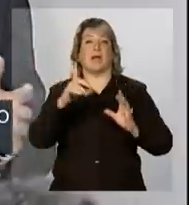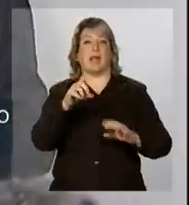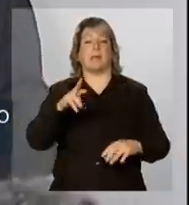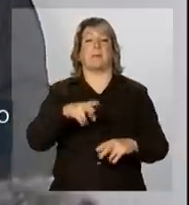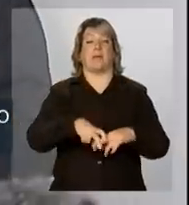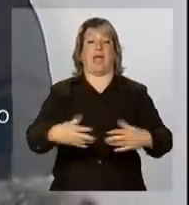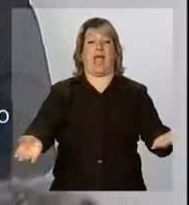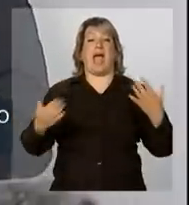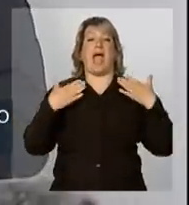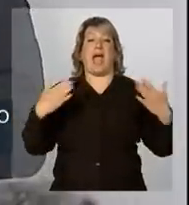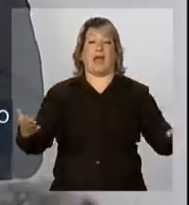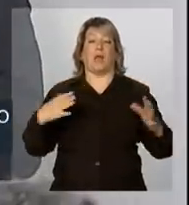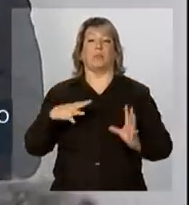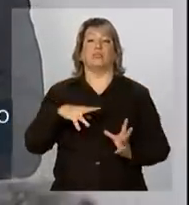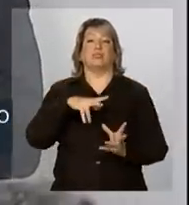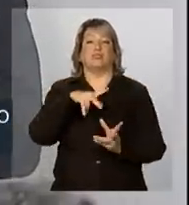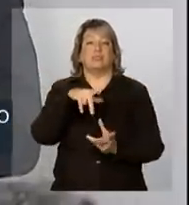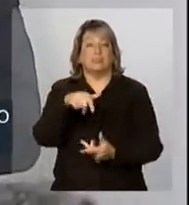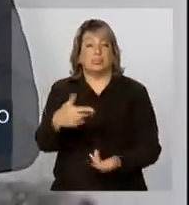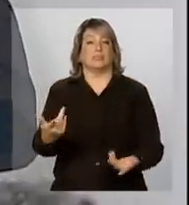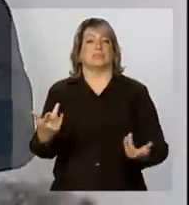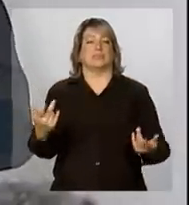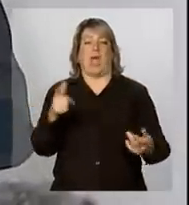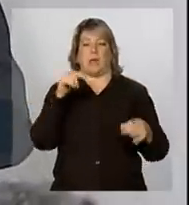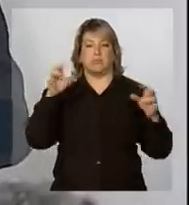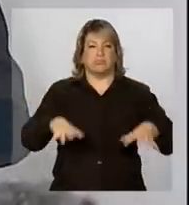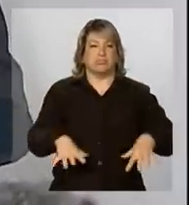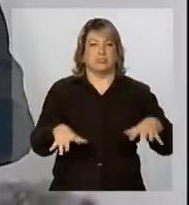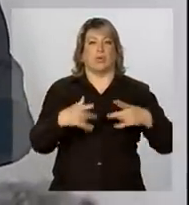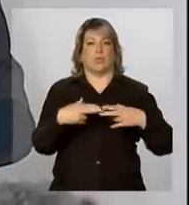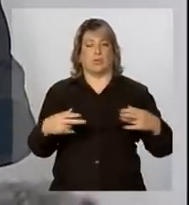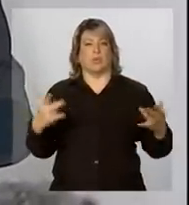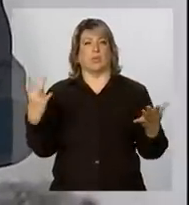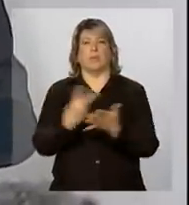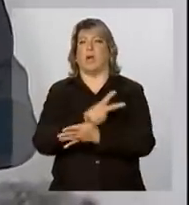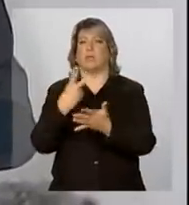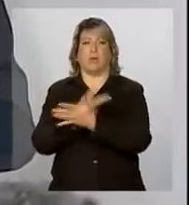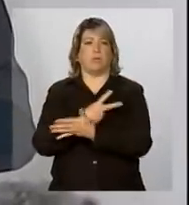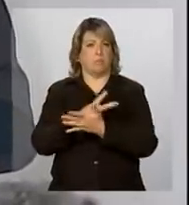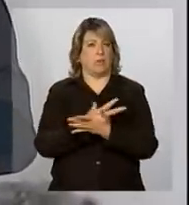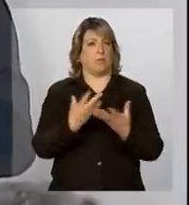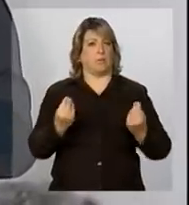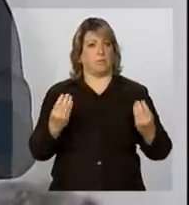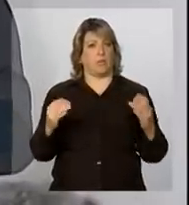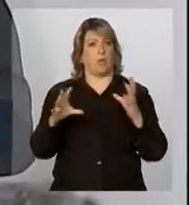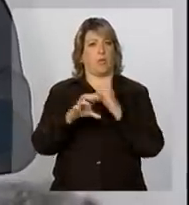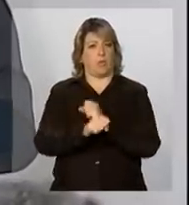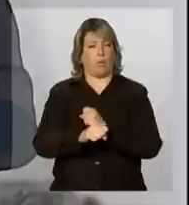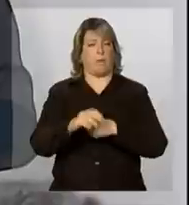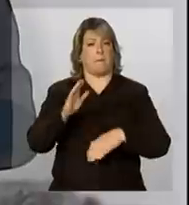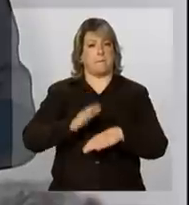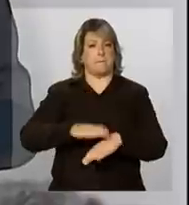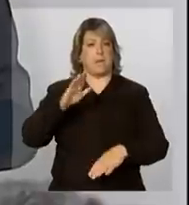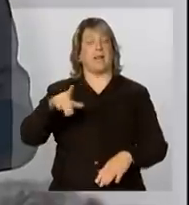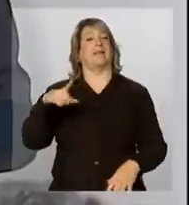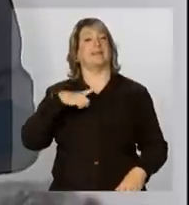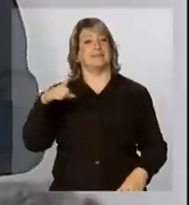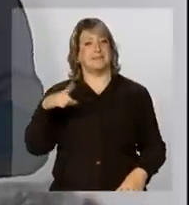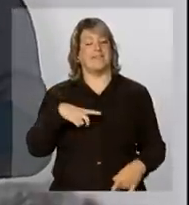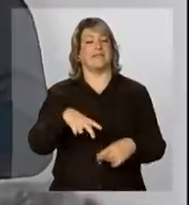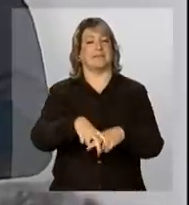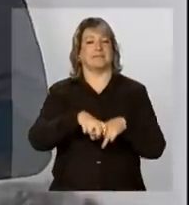aquecimento global, o número de eventos extremos que vêm ocorrendo no mundo afora, tem